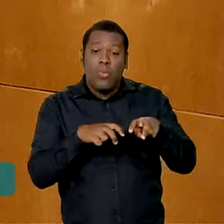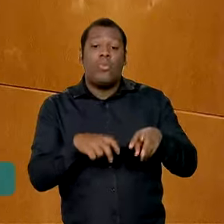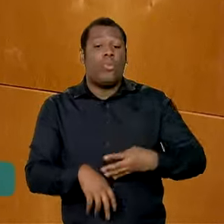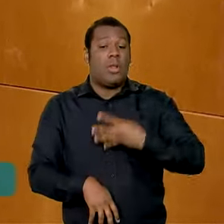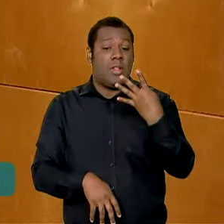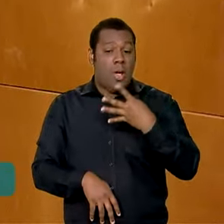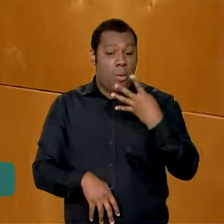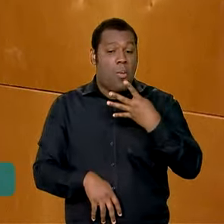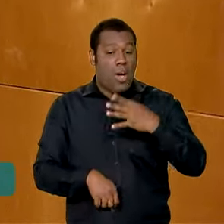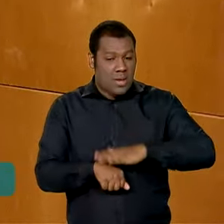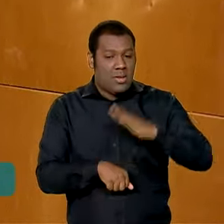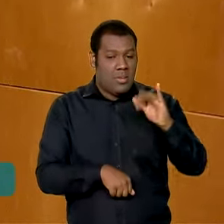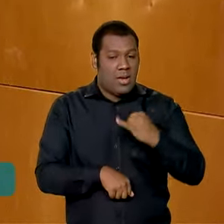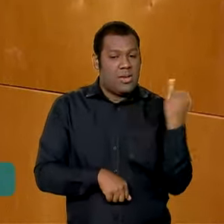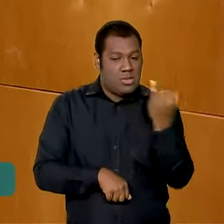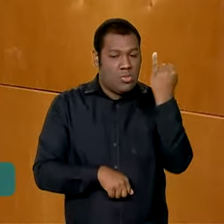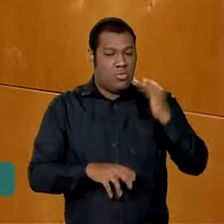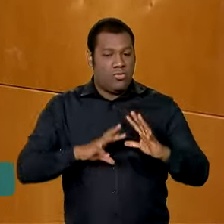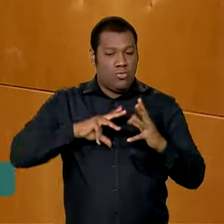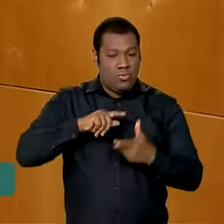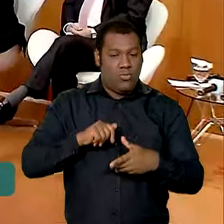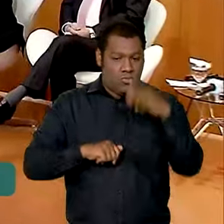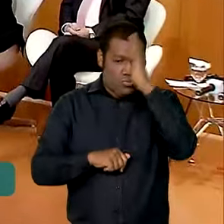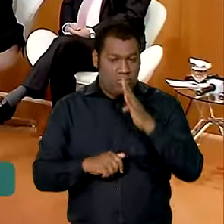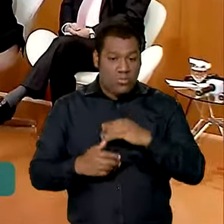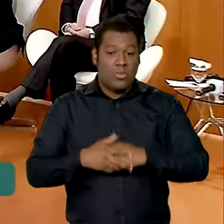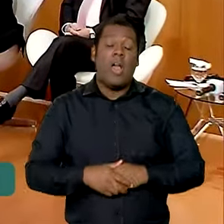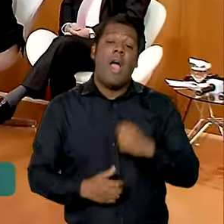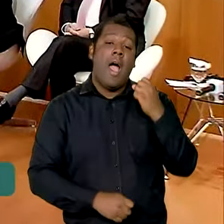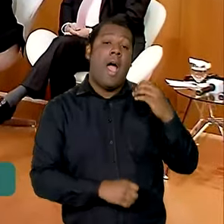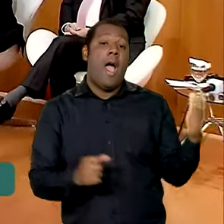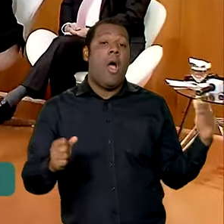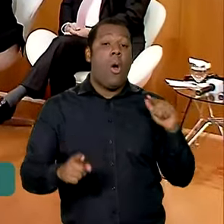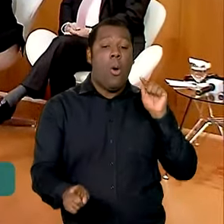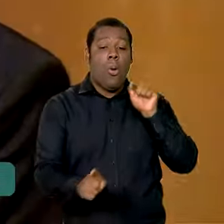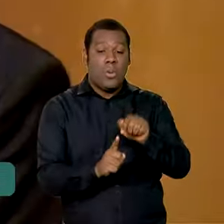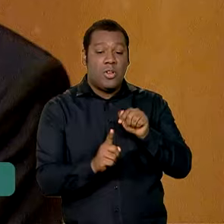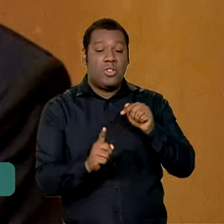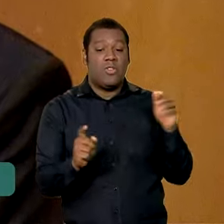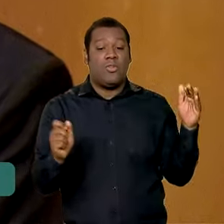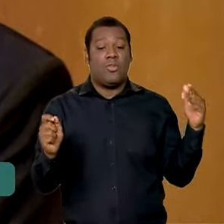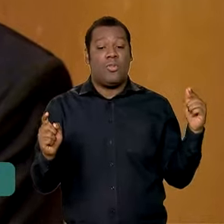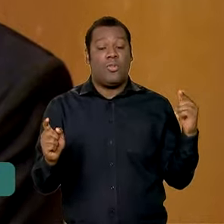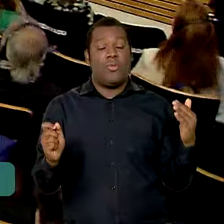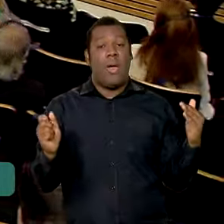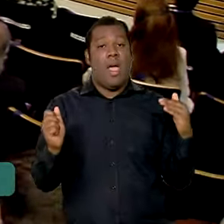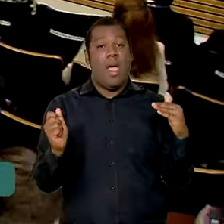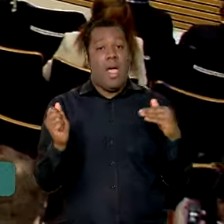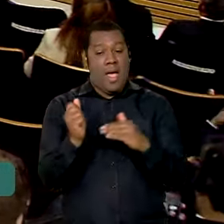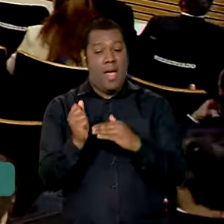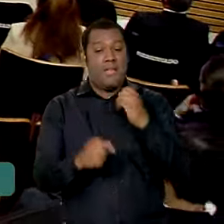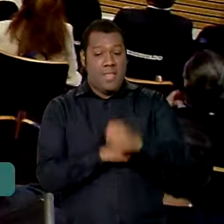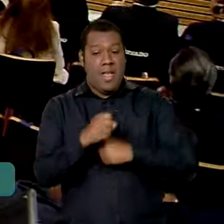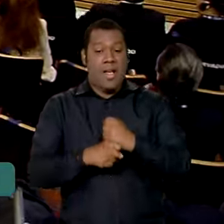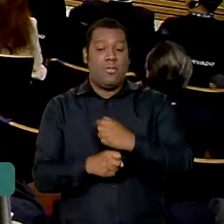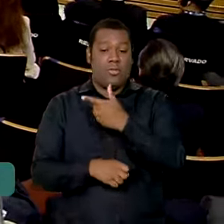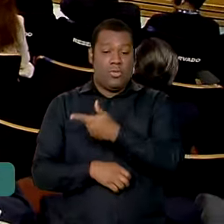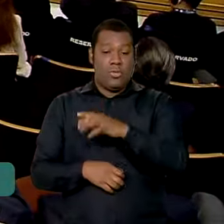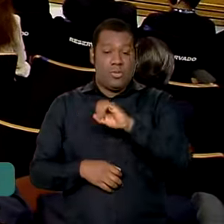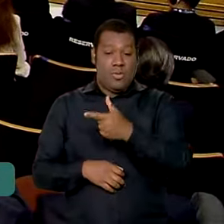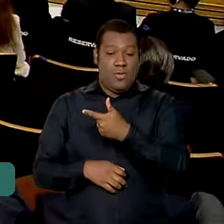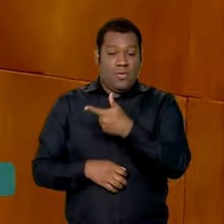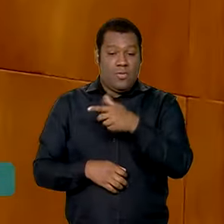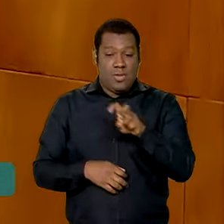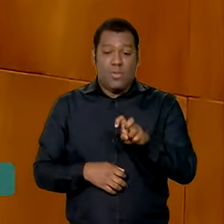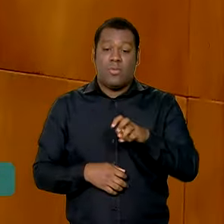2035 seremos a maior agricultura do mundo. O presidente em exercício, Geraldo Alckmin, participou da abertura do